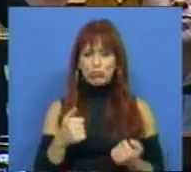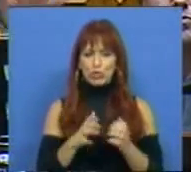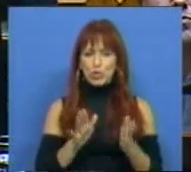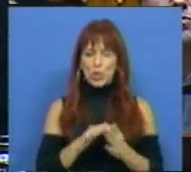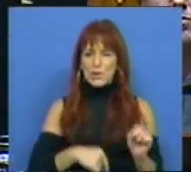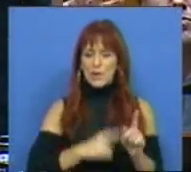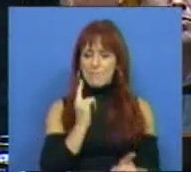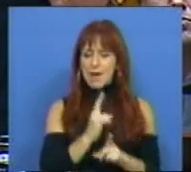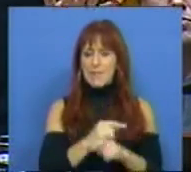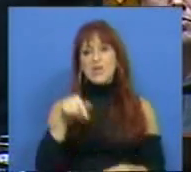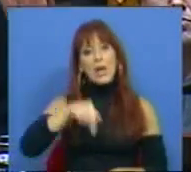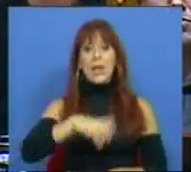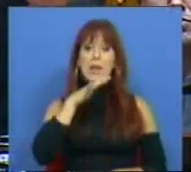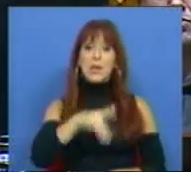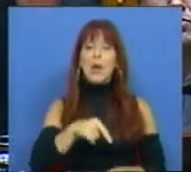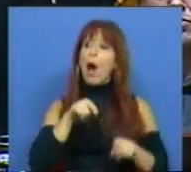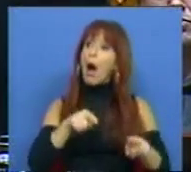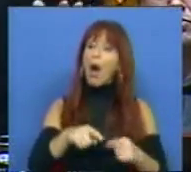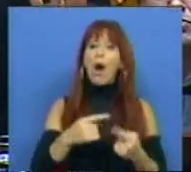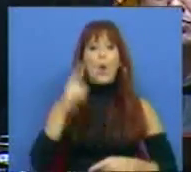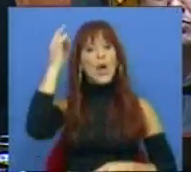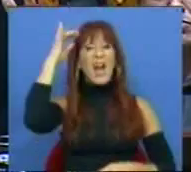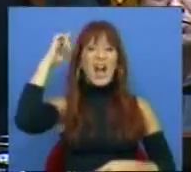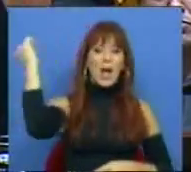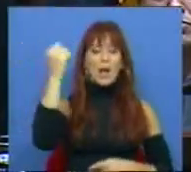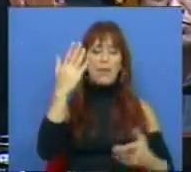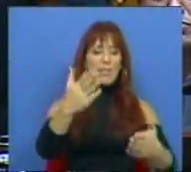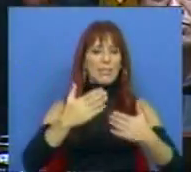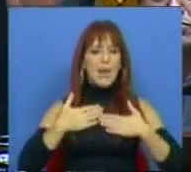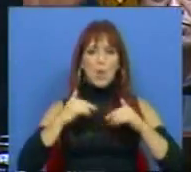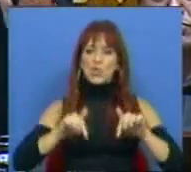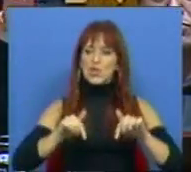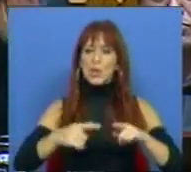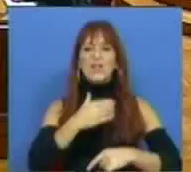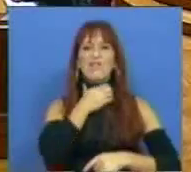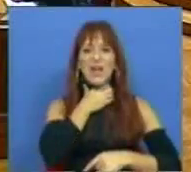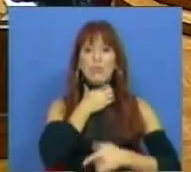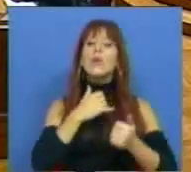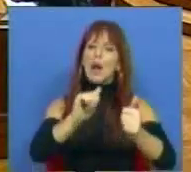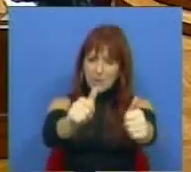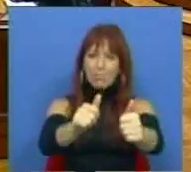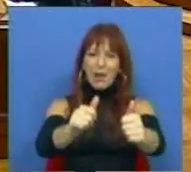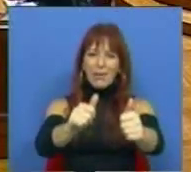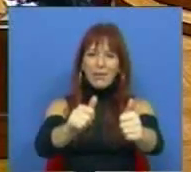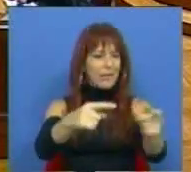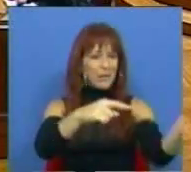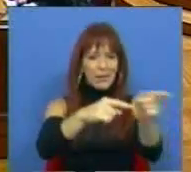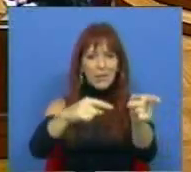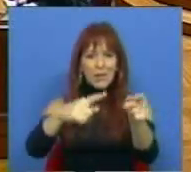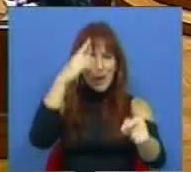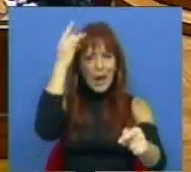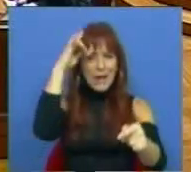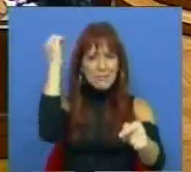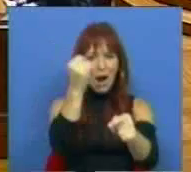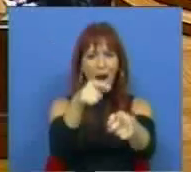todos à uma, vieram aqui dizer que foi um crime que nos levou a essa falência. Ainda bem que se constata que